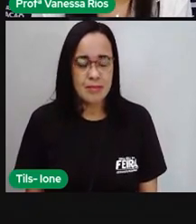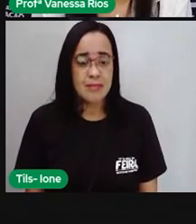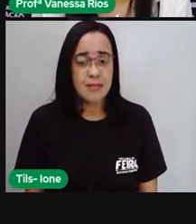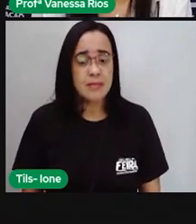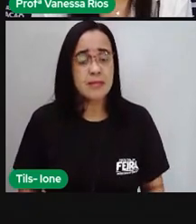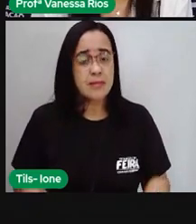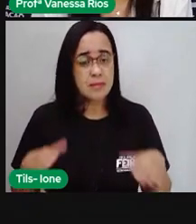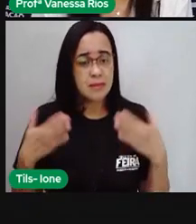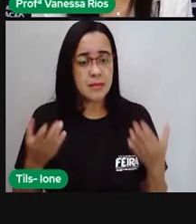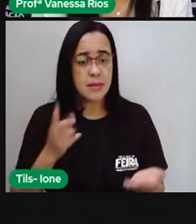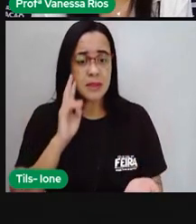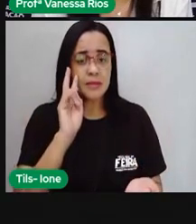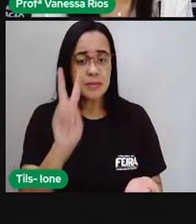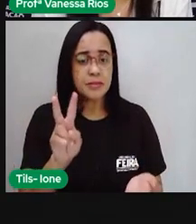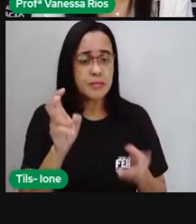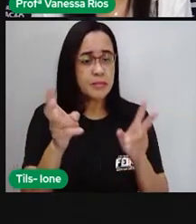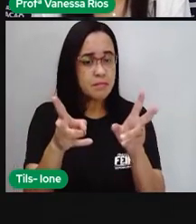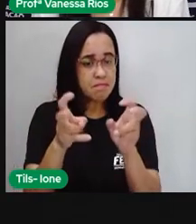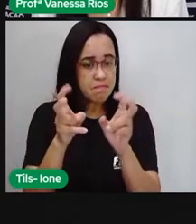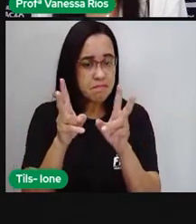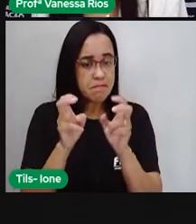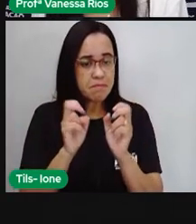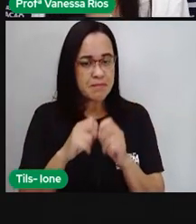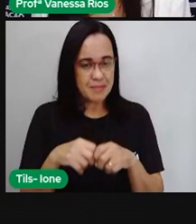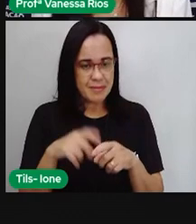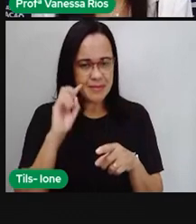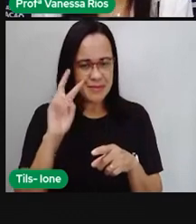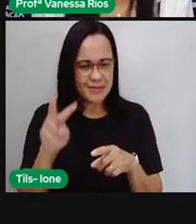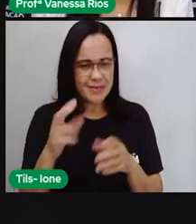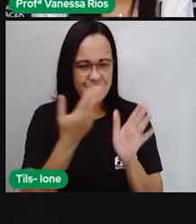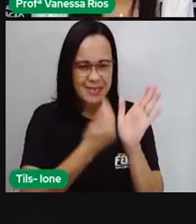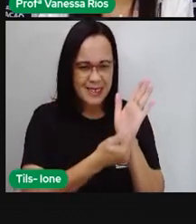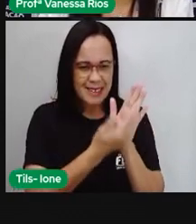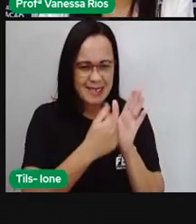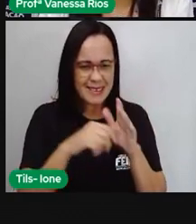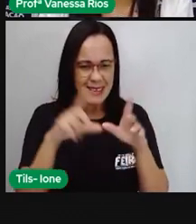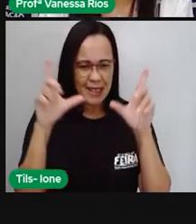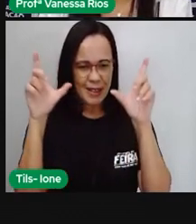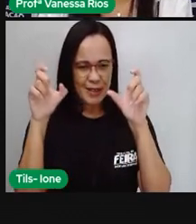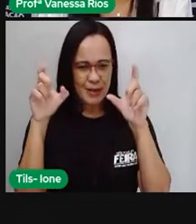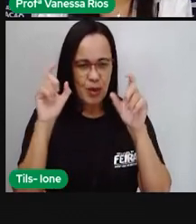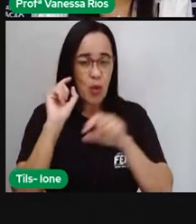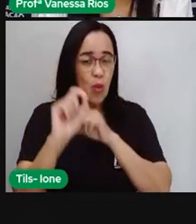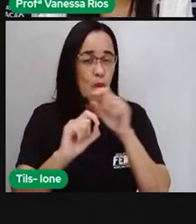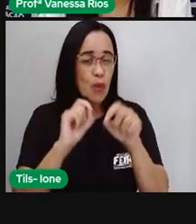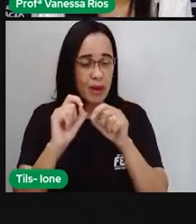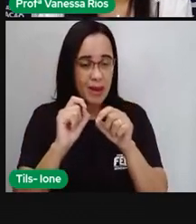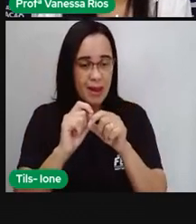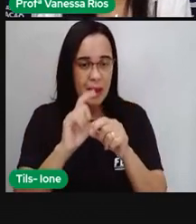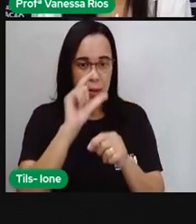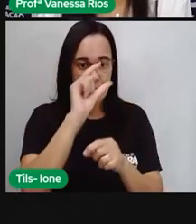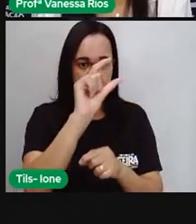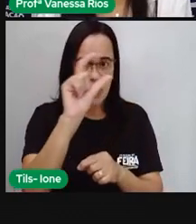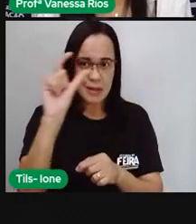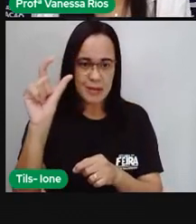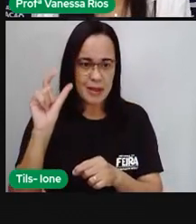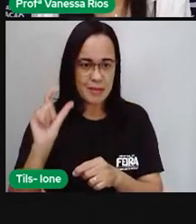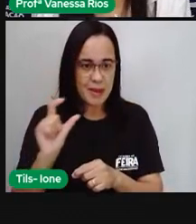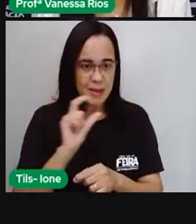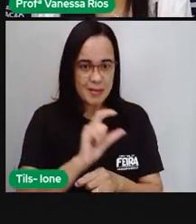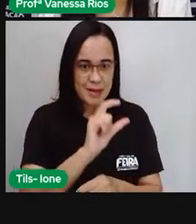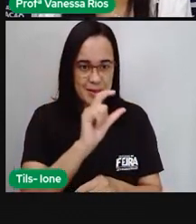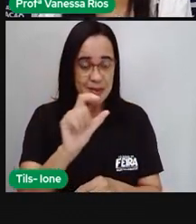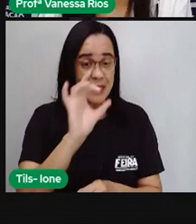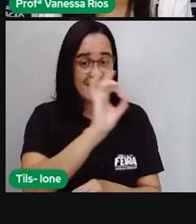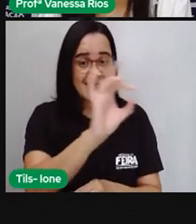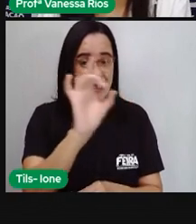Então o que é que a gente percebe, não é? Que são órgãos, que são peças separadas, mas que fazem aí